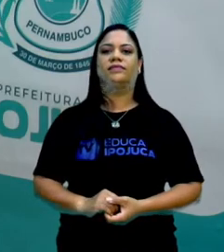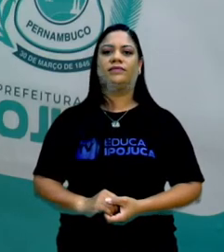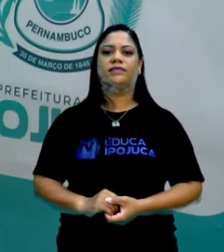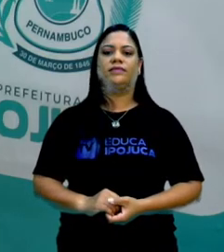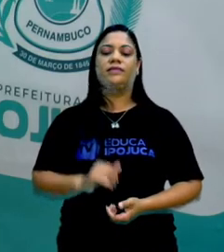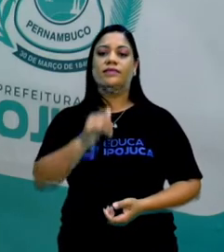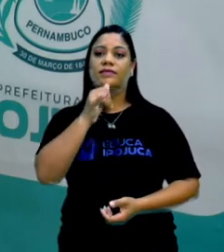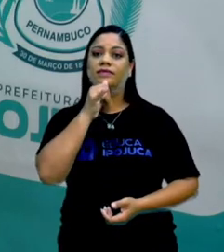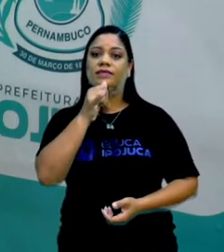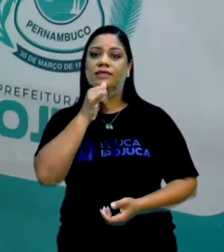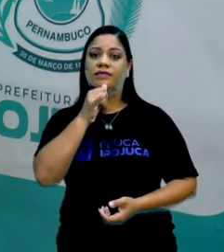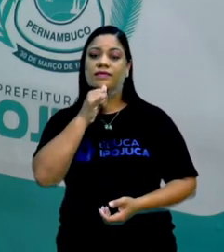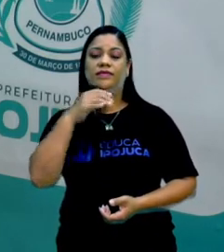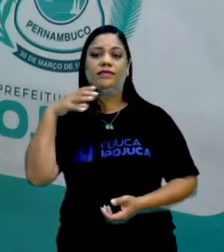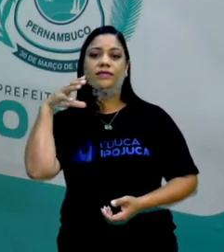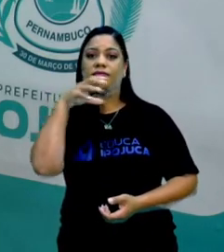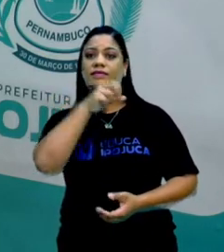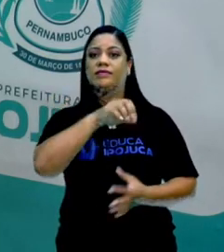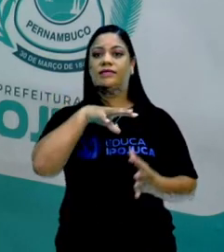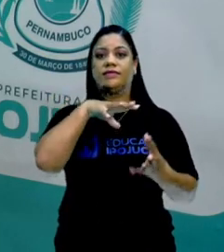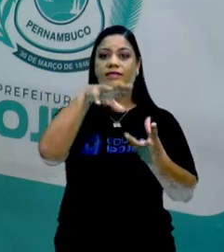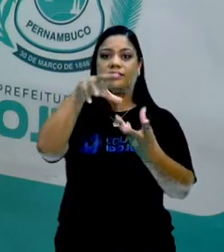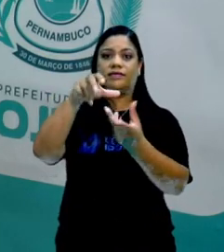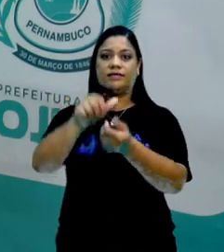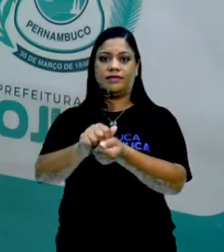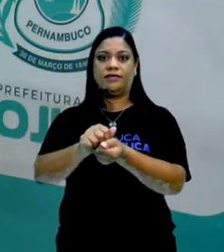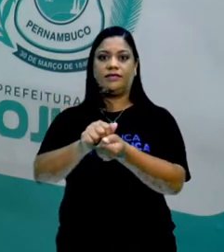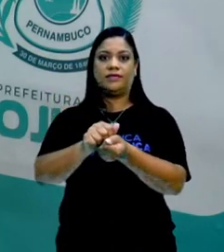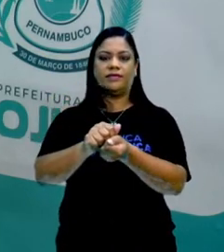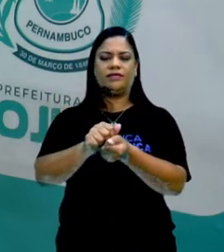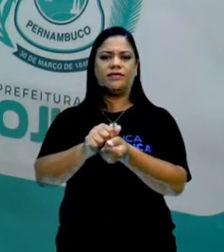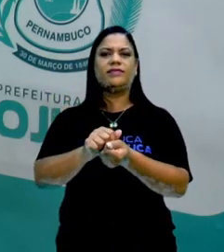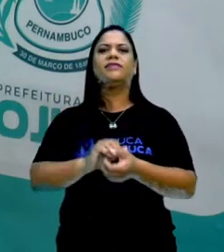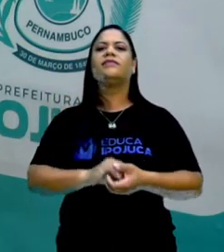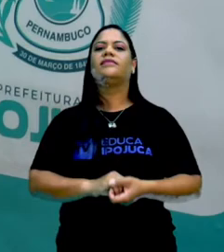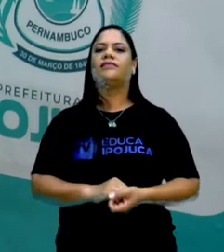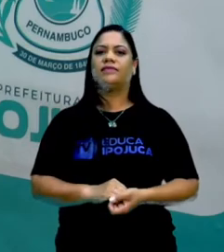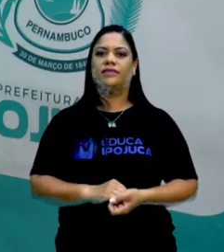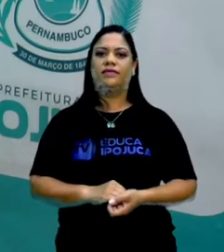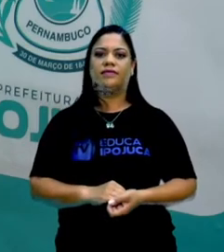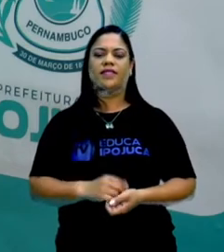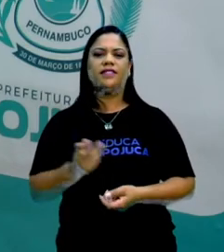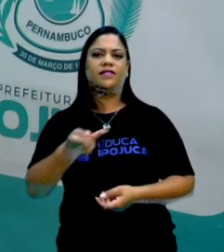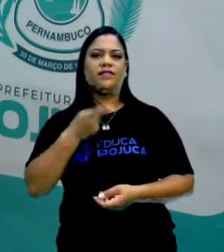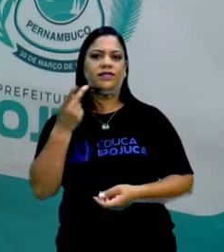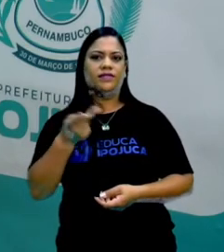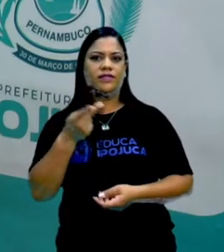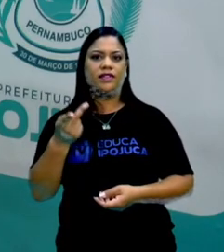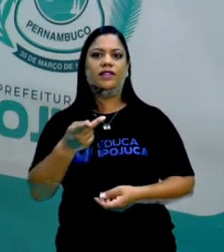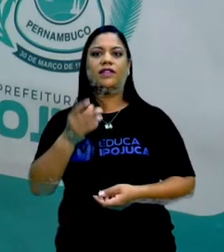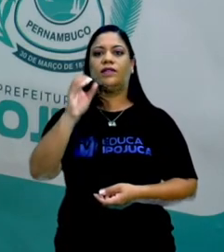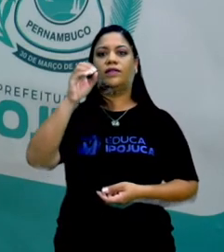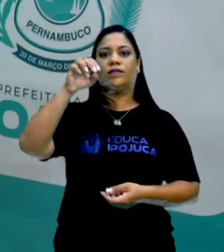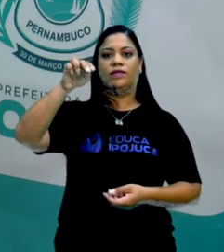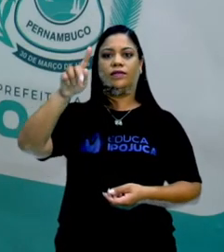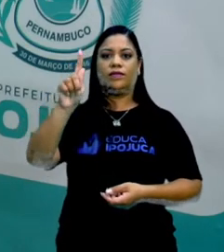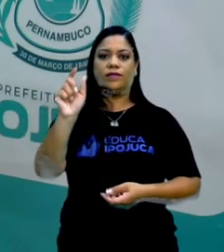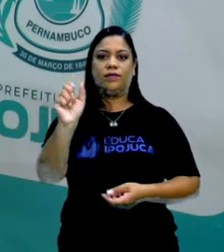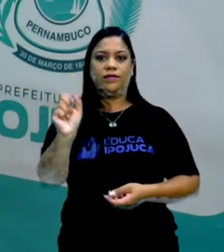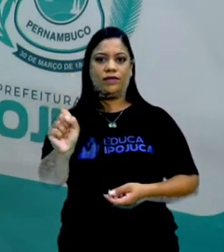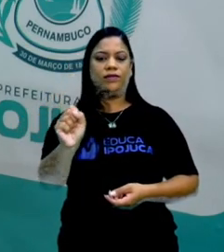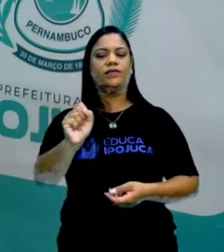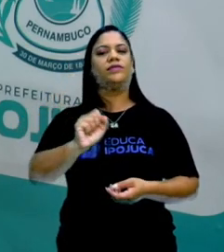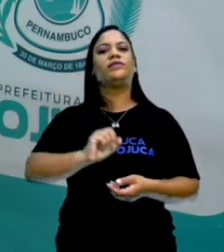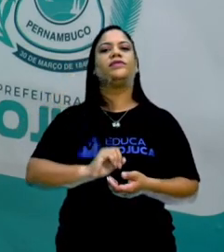Então, por exemplo, o aquecimento global é uma farsa. Pesquisem aí ONGs que falam sobre a questão do meio ambiente.